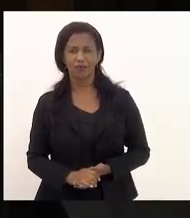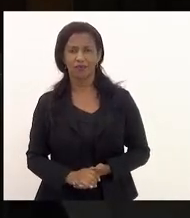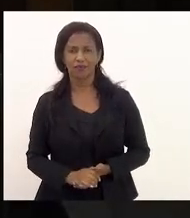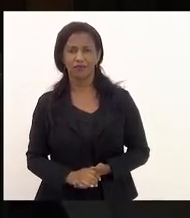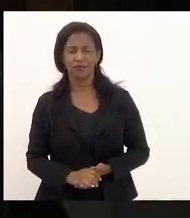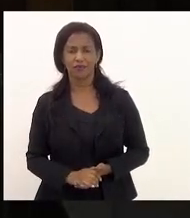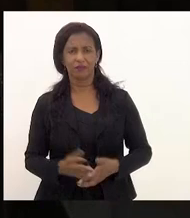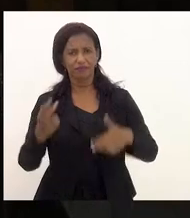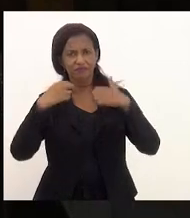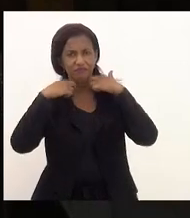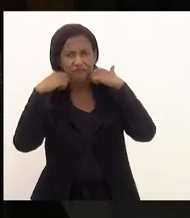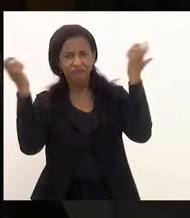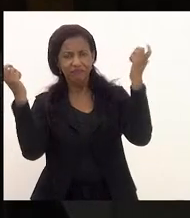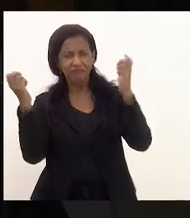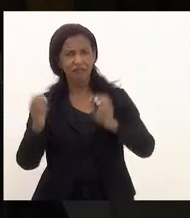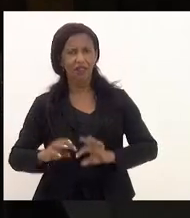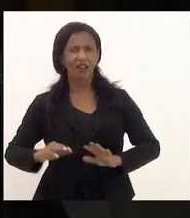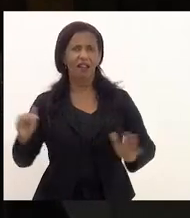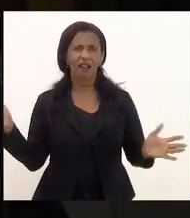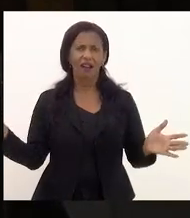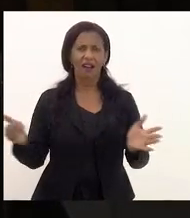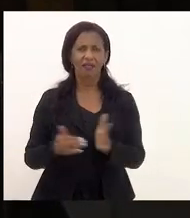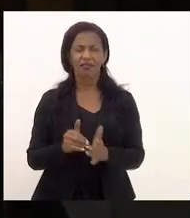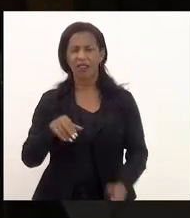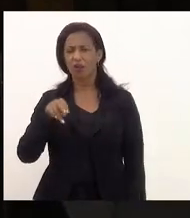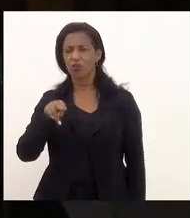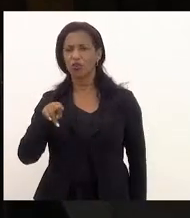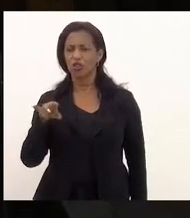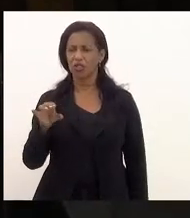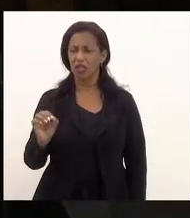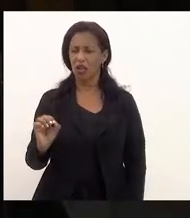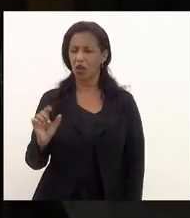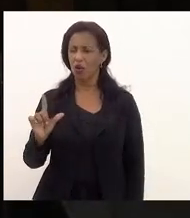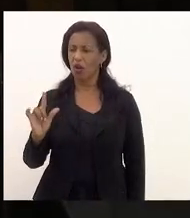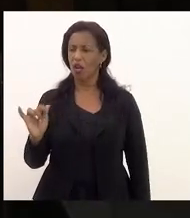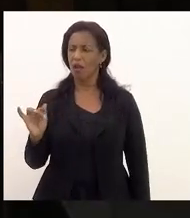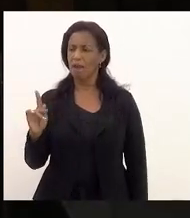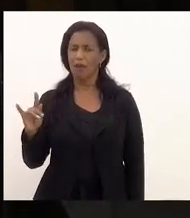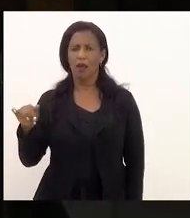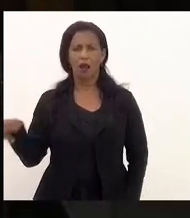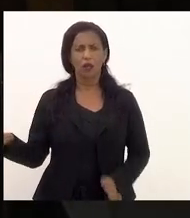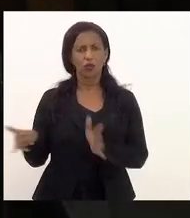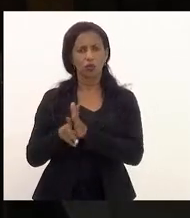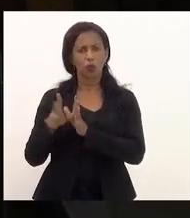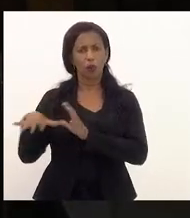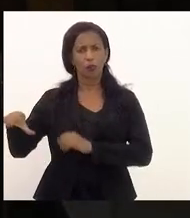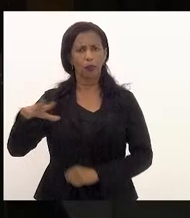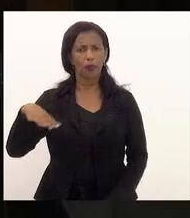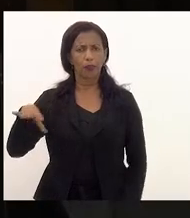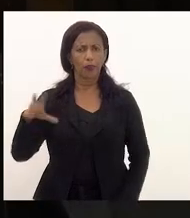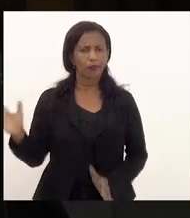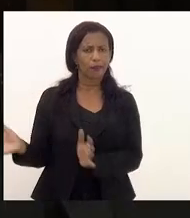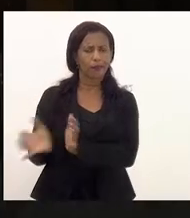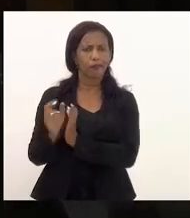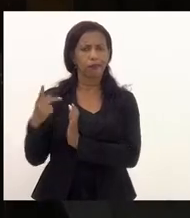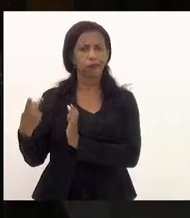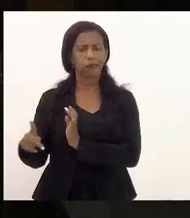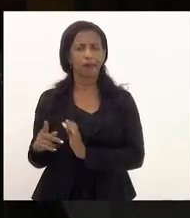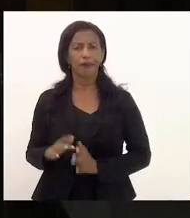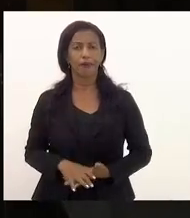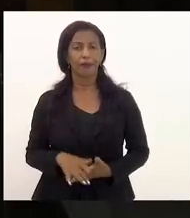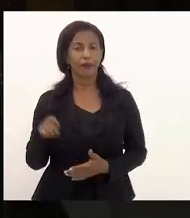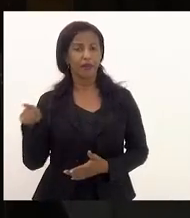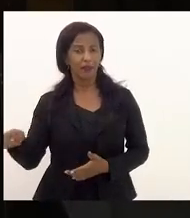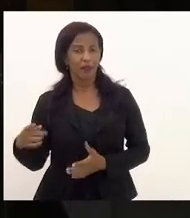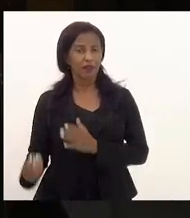até os neoliberais, os próprios ele conseguiu decepcionar. E